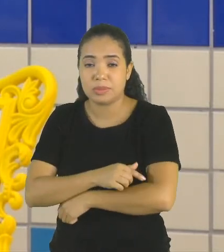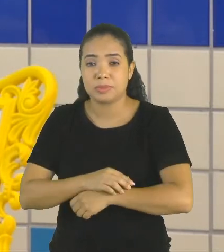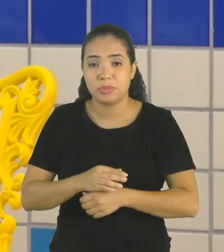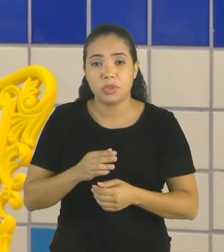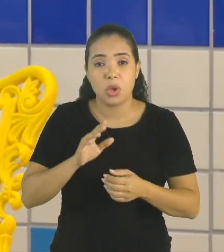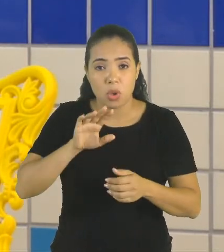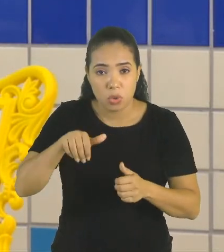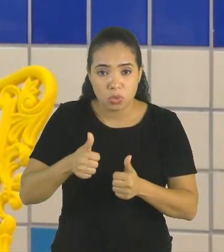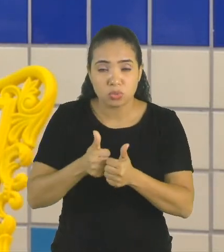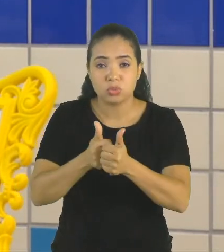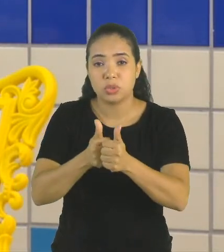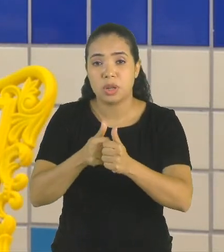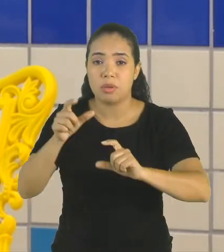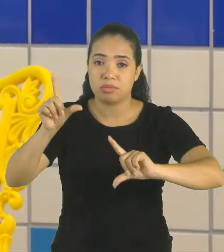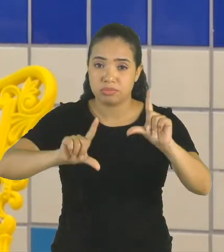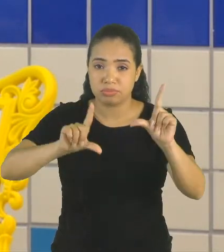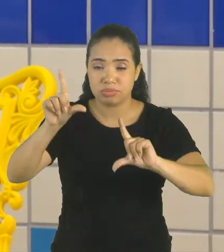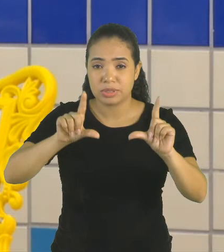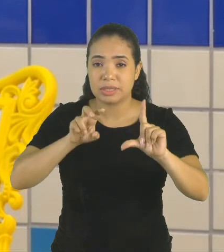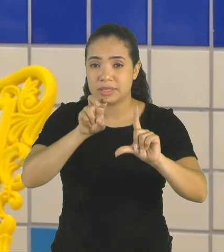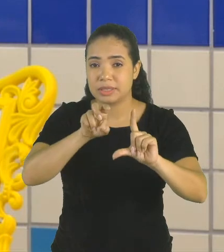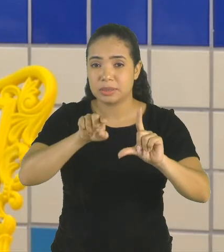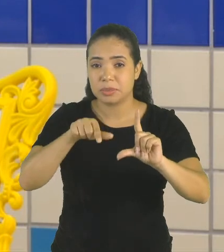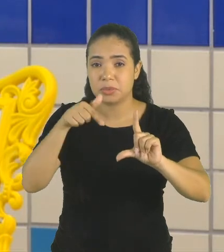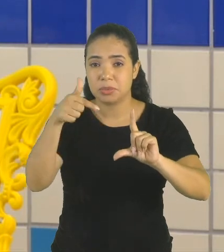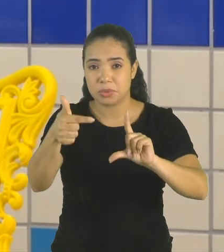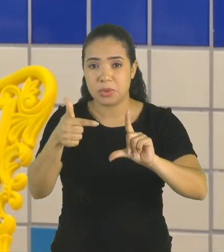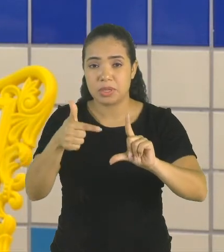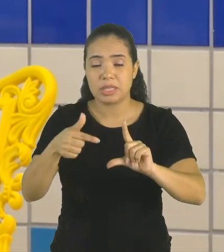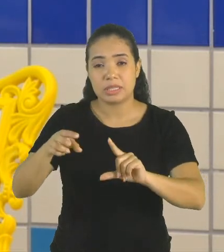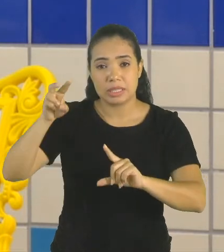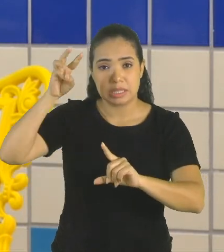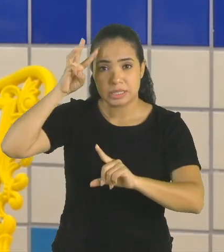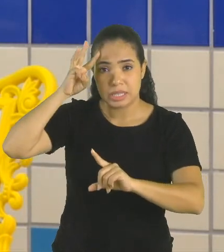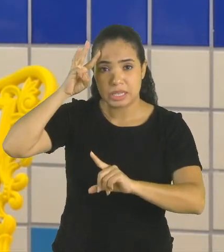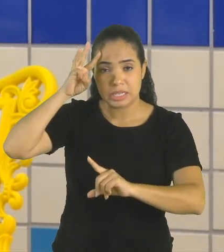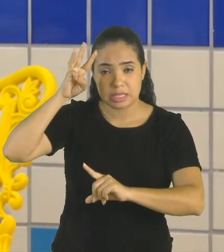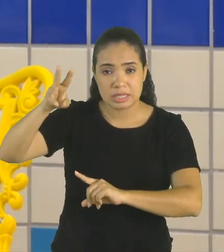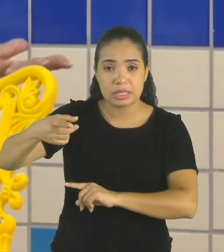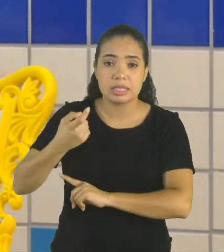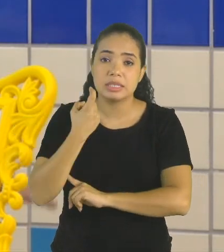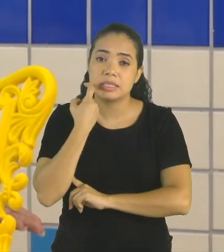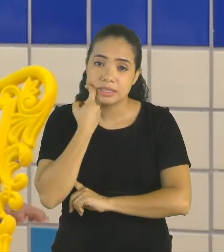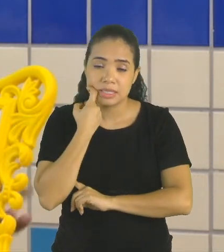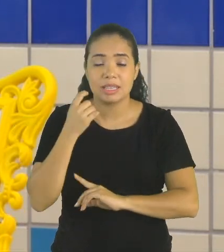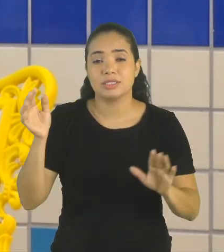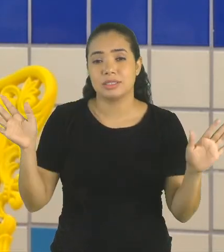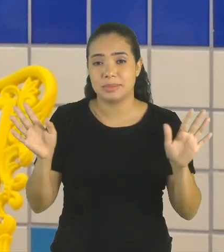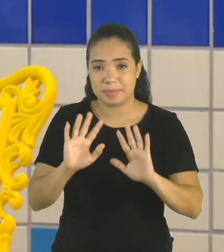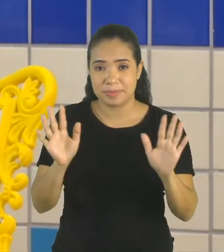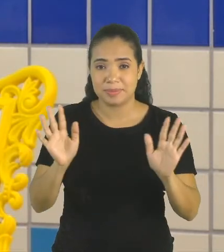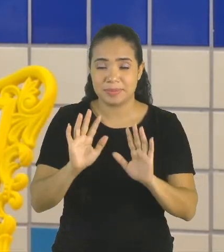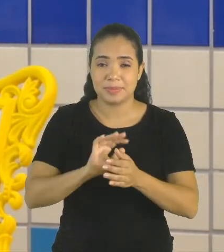canal 5.2, todas as terças-feiras e sextas-feiras. Até logo!